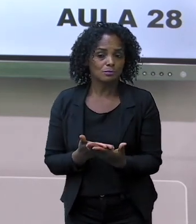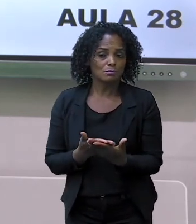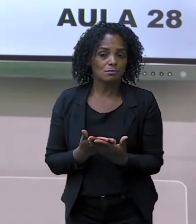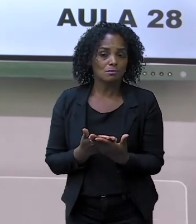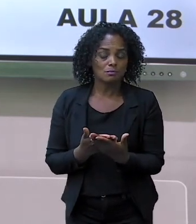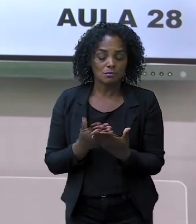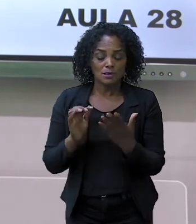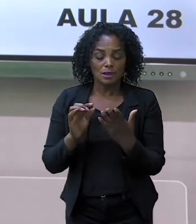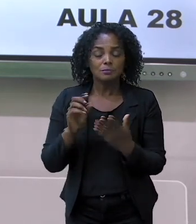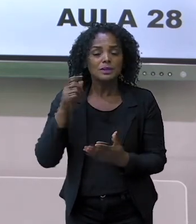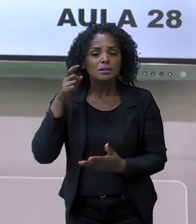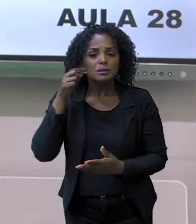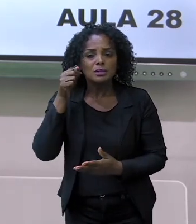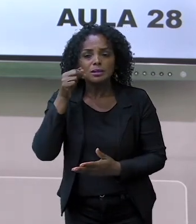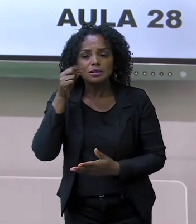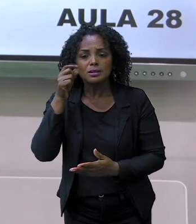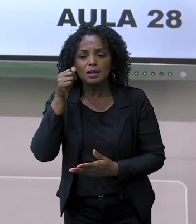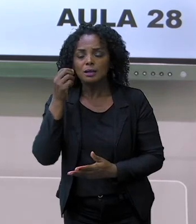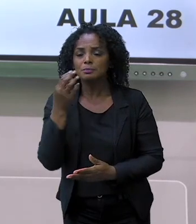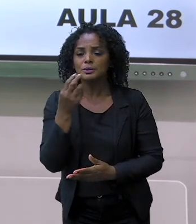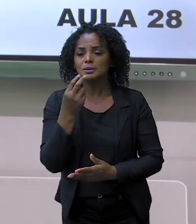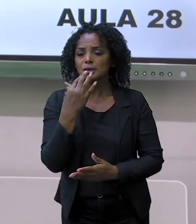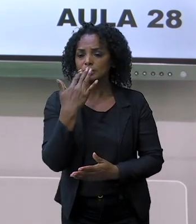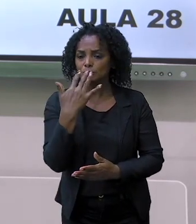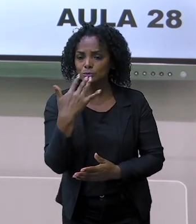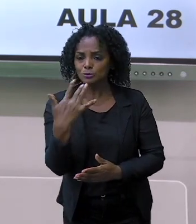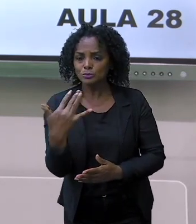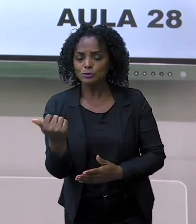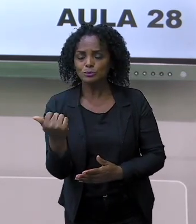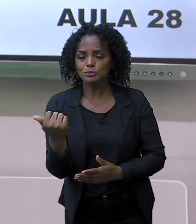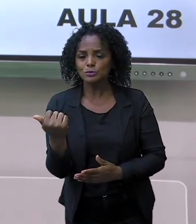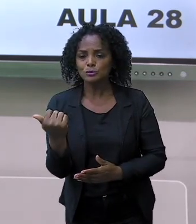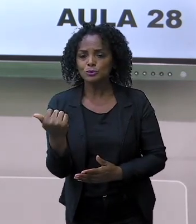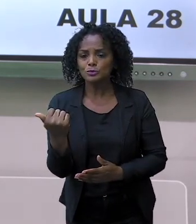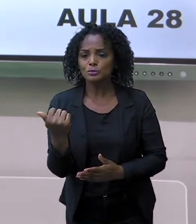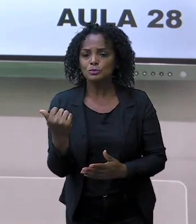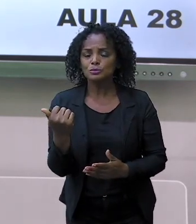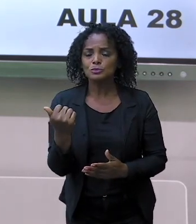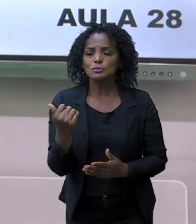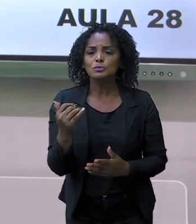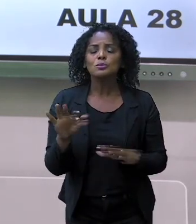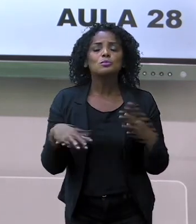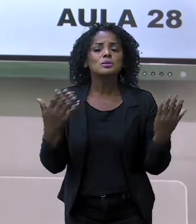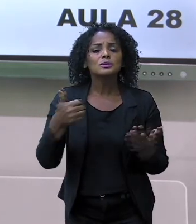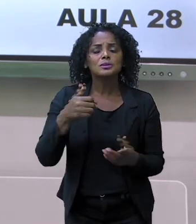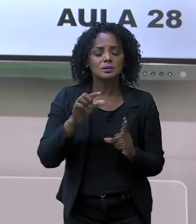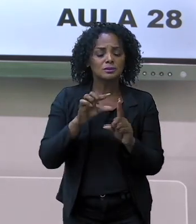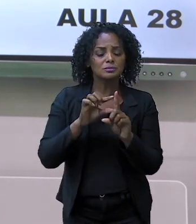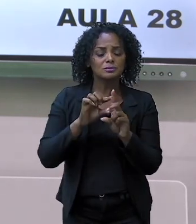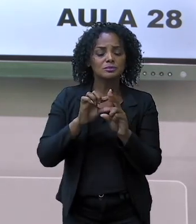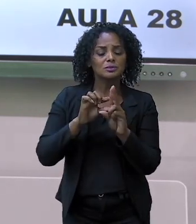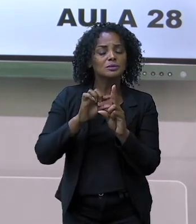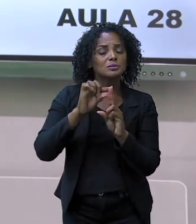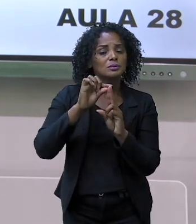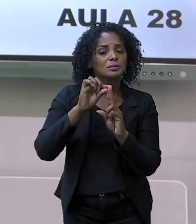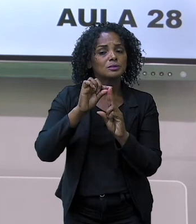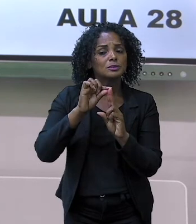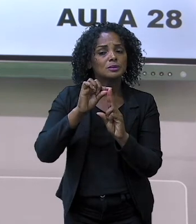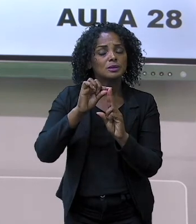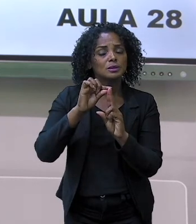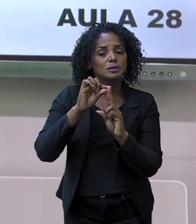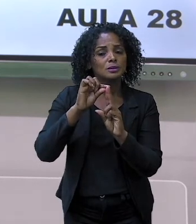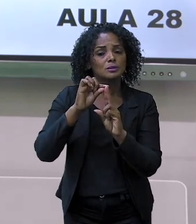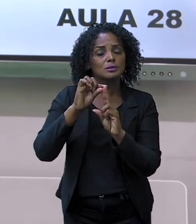doze lápis. Certo? Quantas dezenas você tem? Uma dezena e